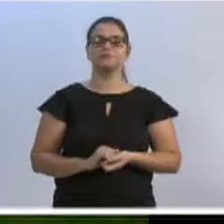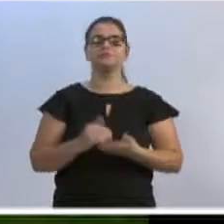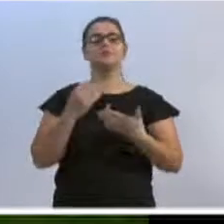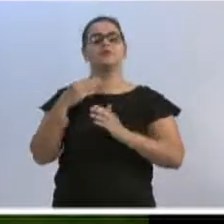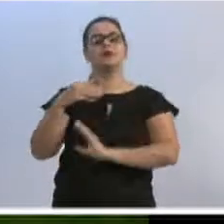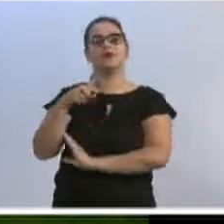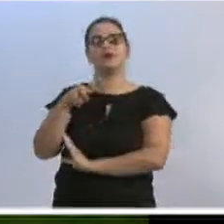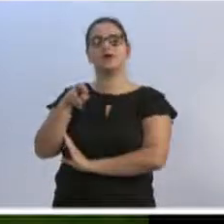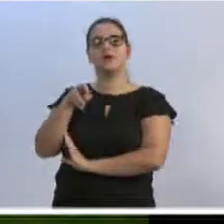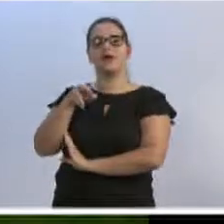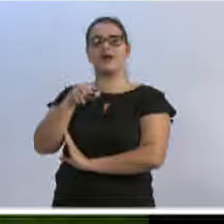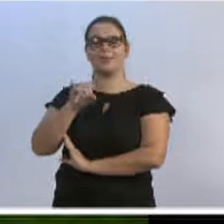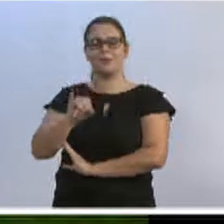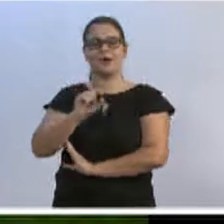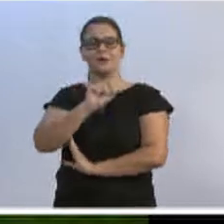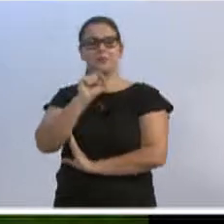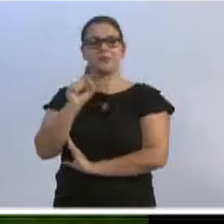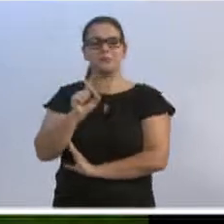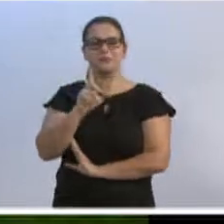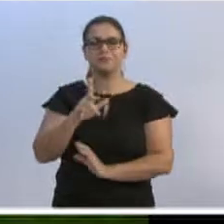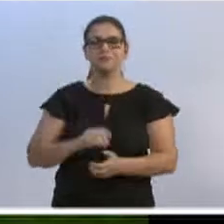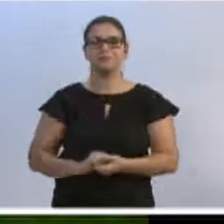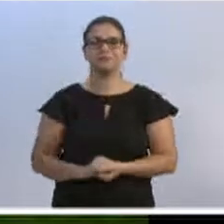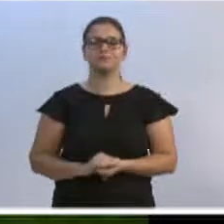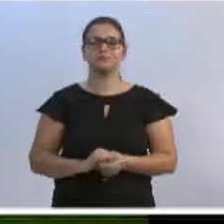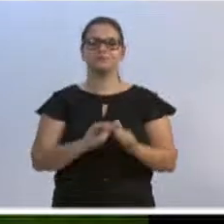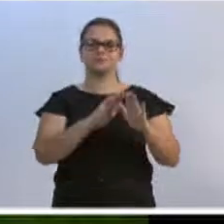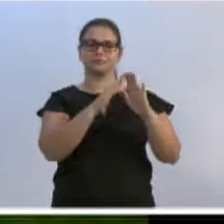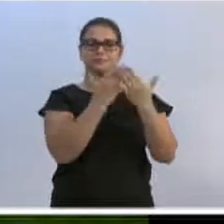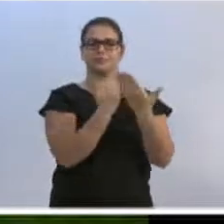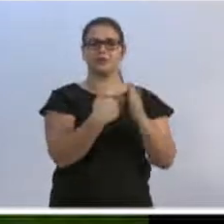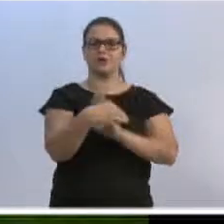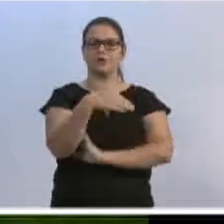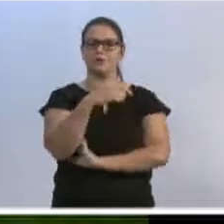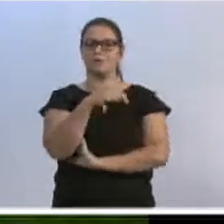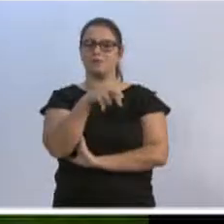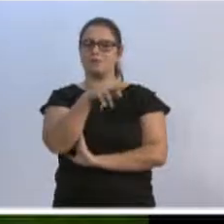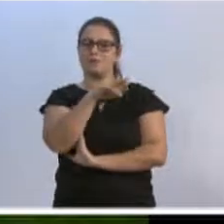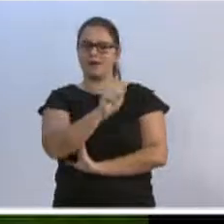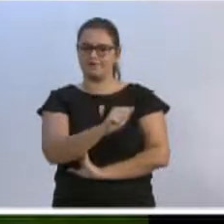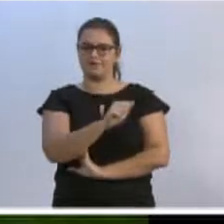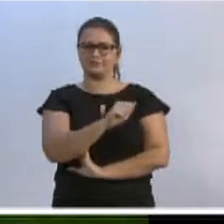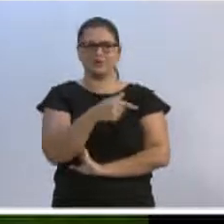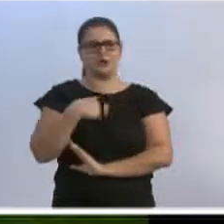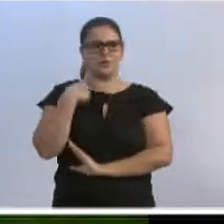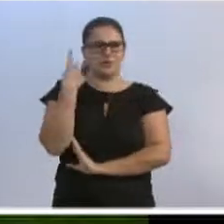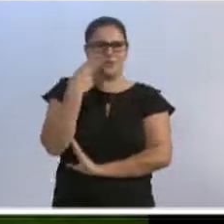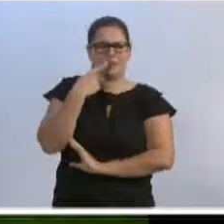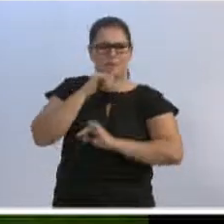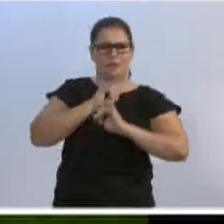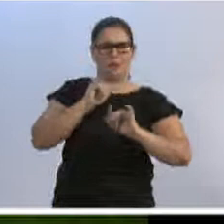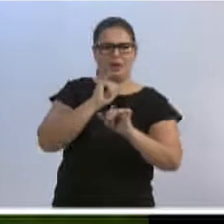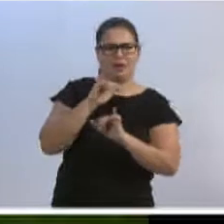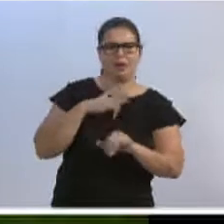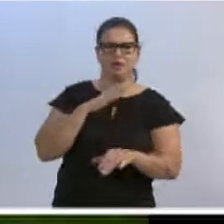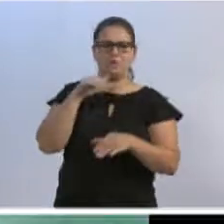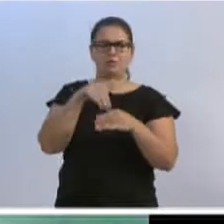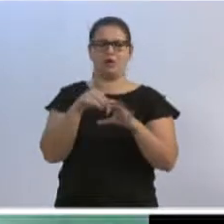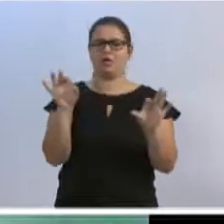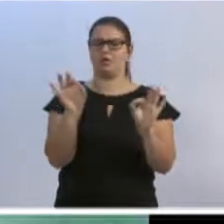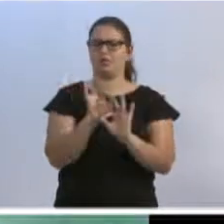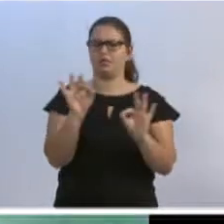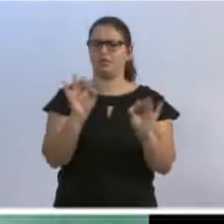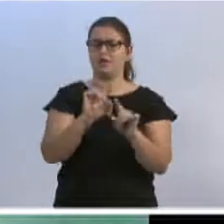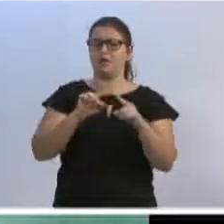sobre o Colégio Conselho Marfa. Não faço politicagem, não sou candidato a nada,